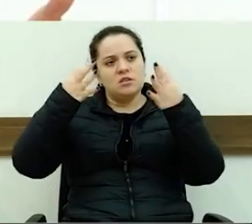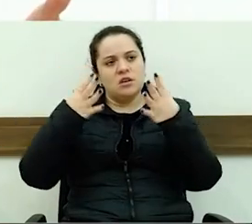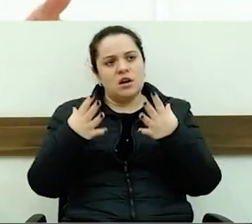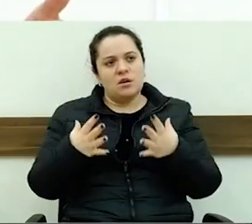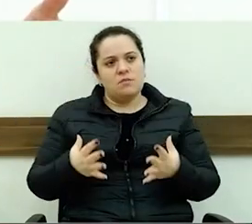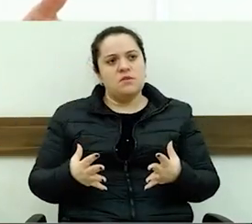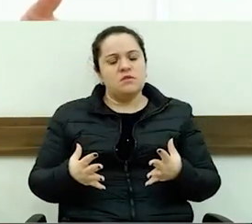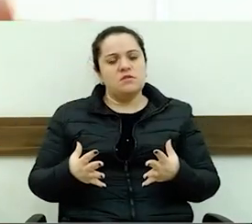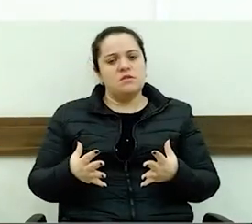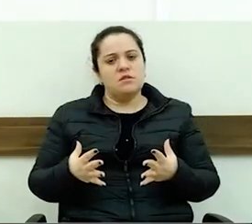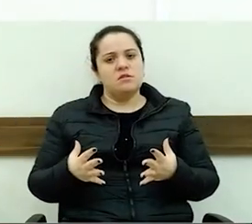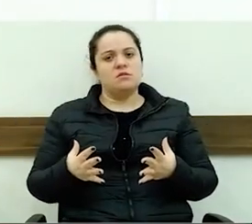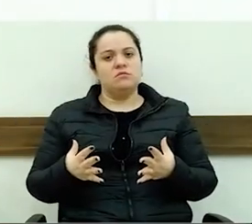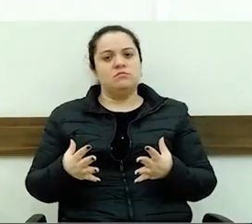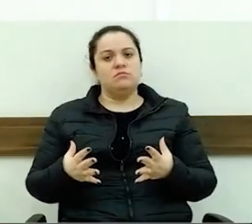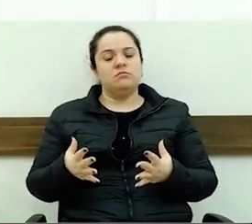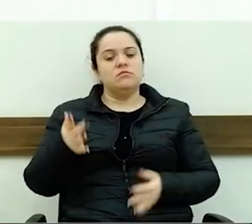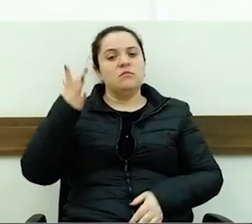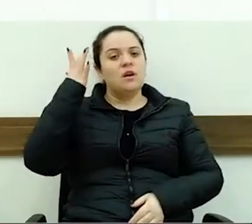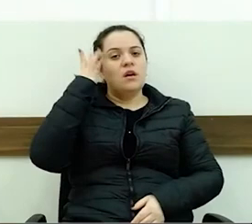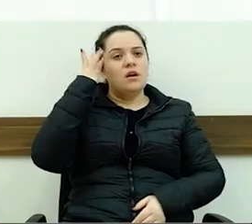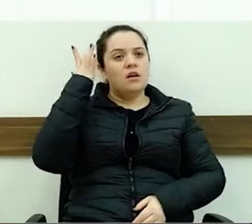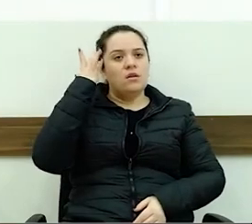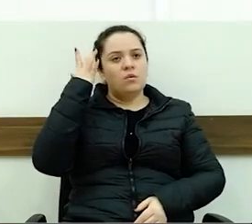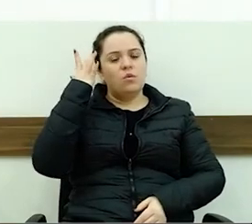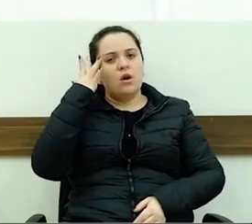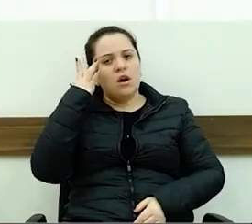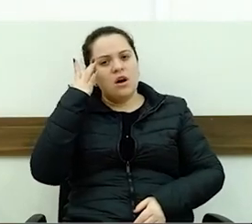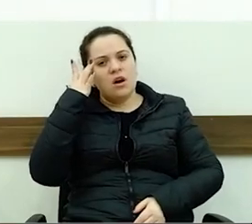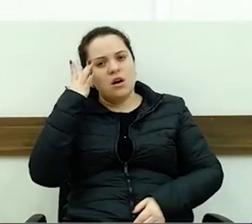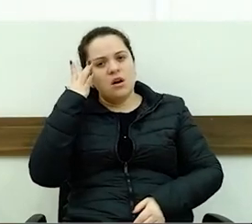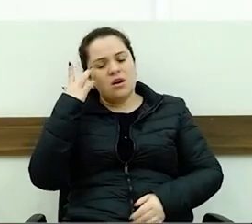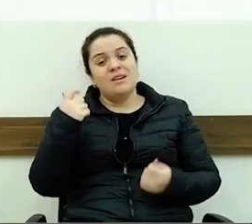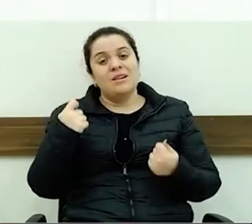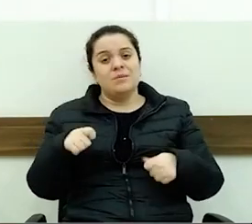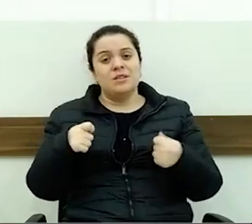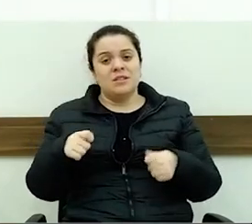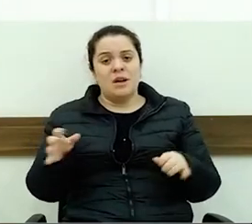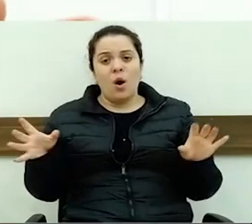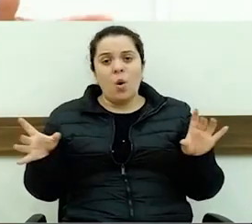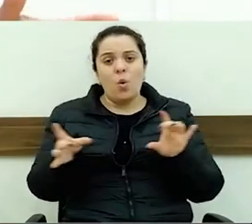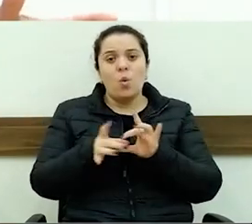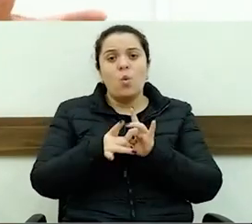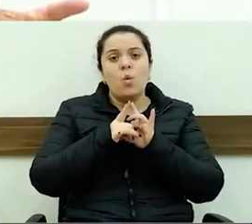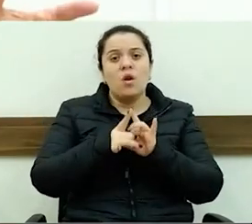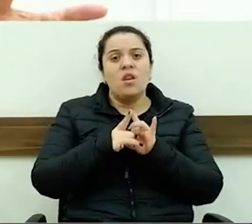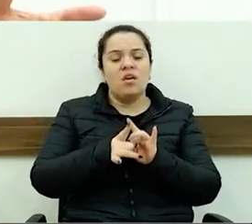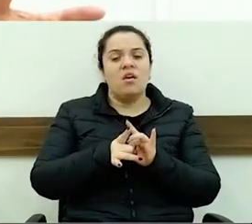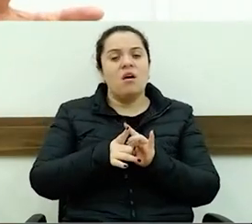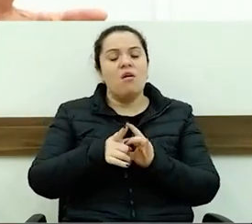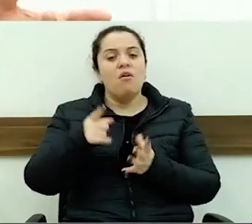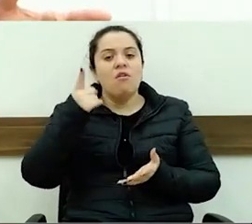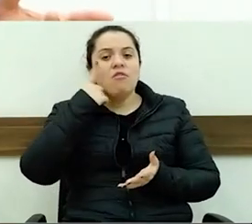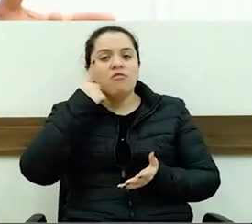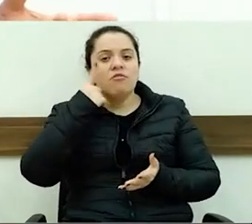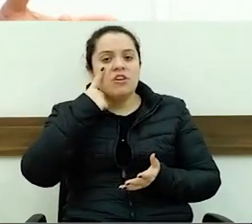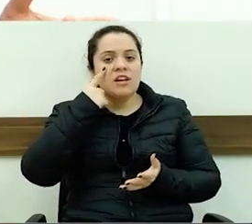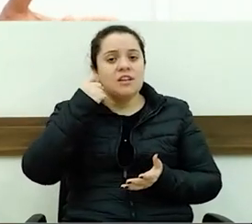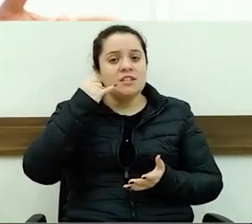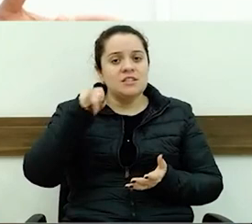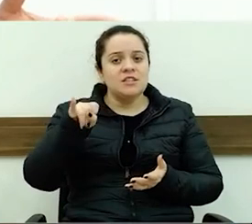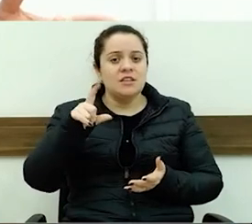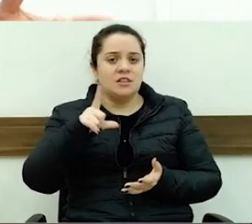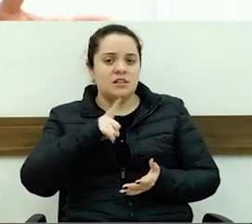Eu acho o seguinte, que... Acho que nós tínhamos que nos reunirmos e ver se existe uma maneira diferenciada de